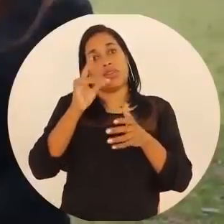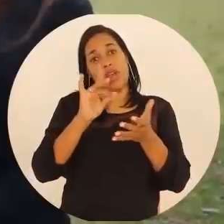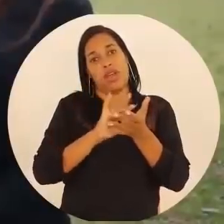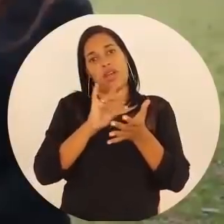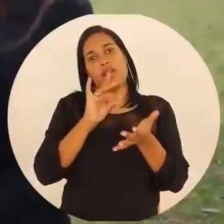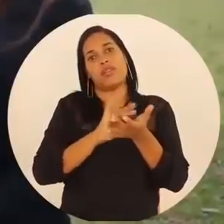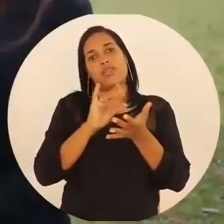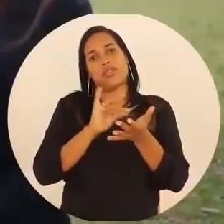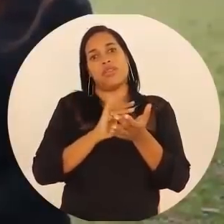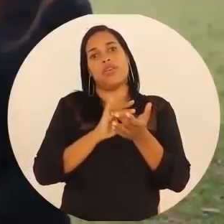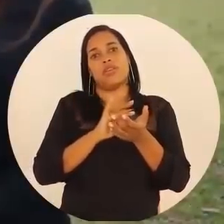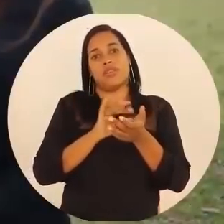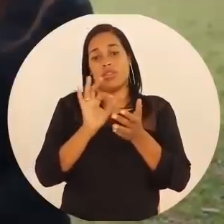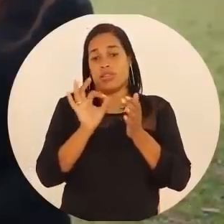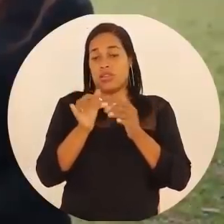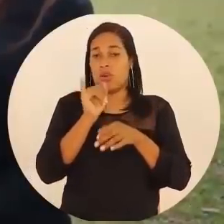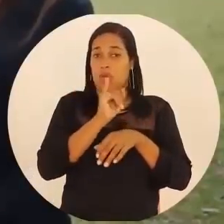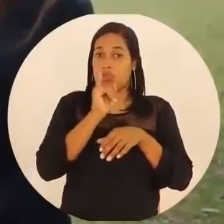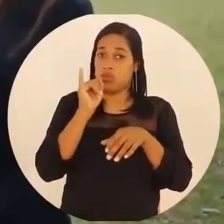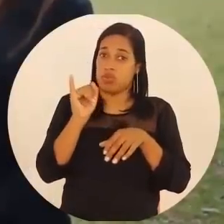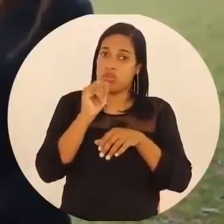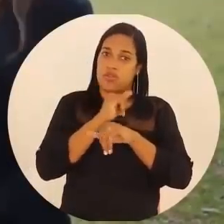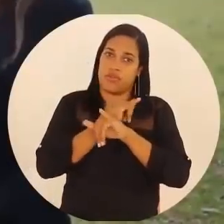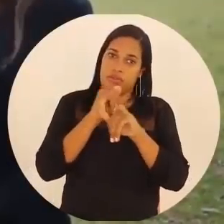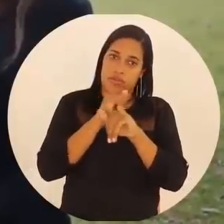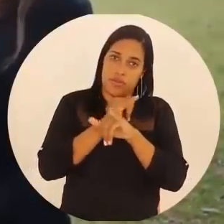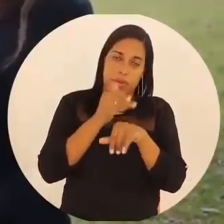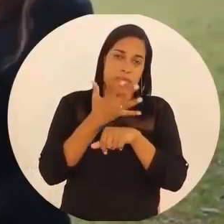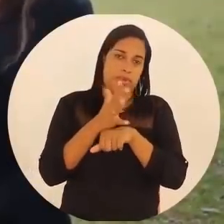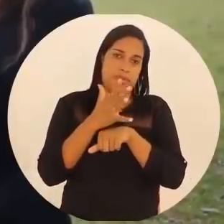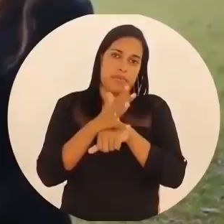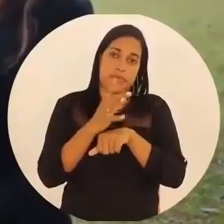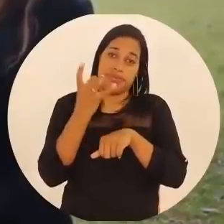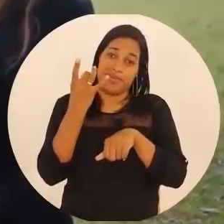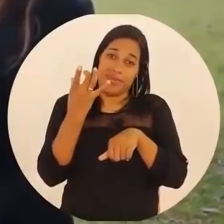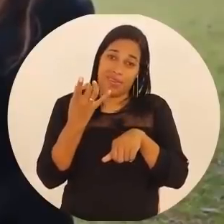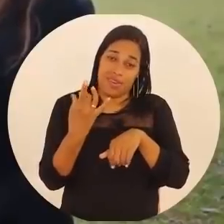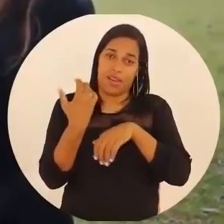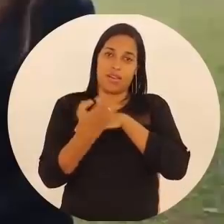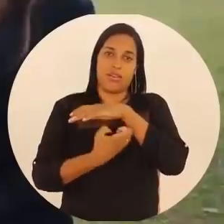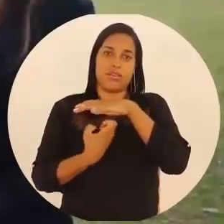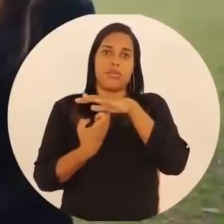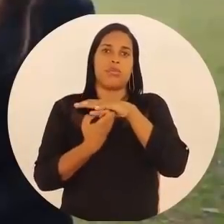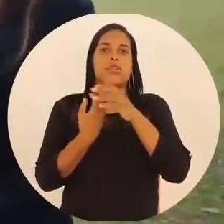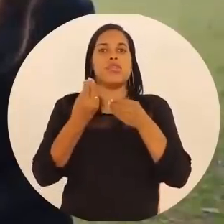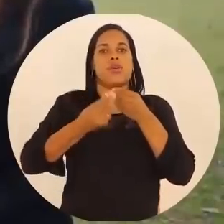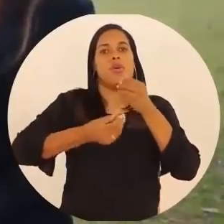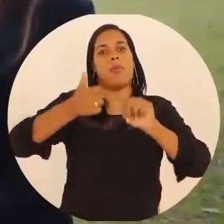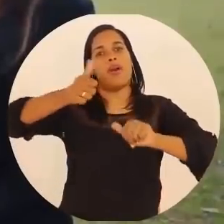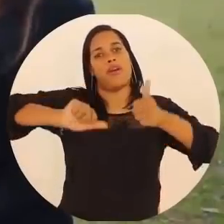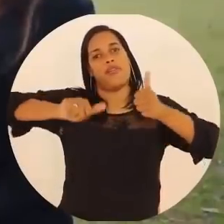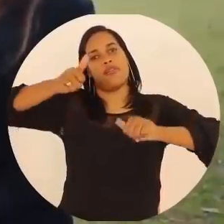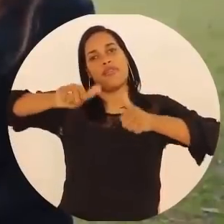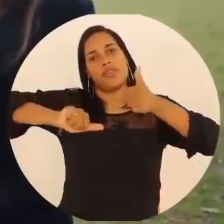realizada de acordo com a instrução que foi passada no treinamento. Então, cada empresa determina a forma de avaliar a eficácia do